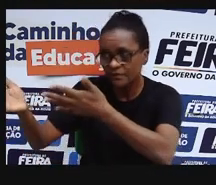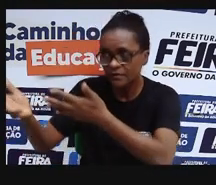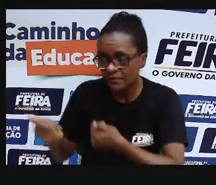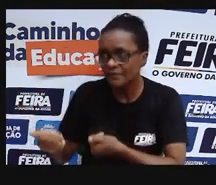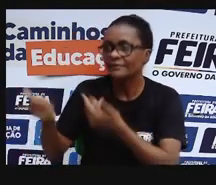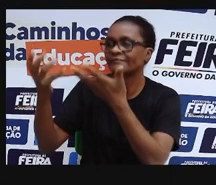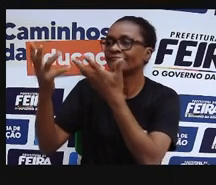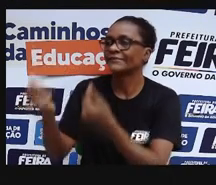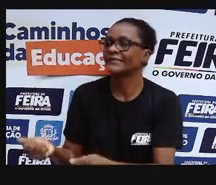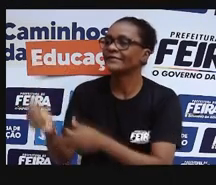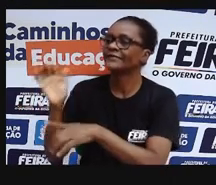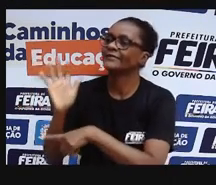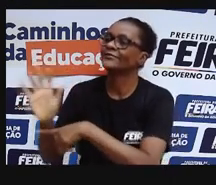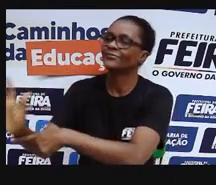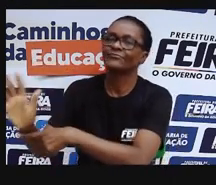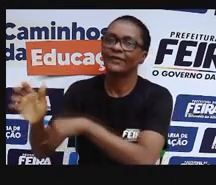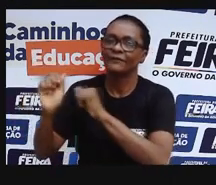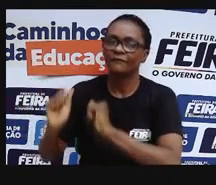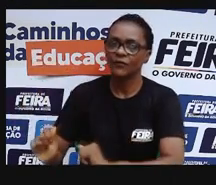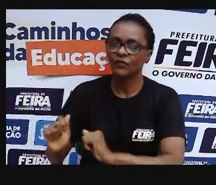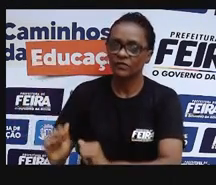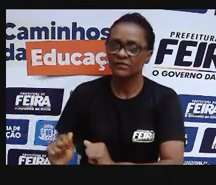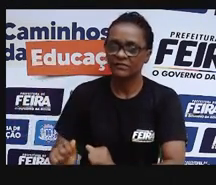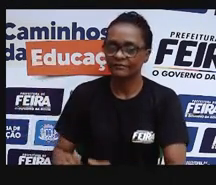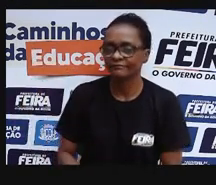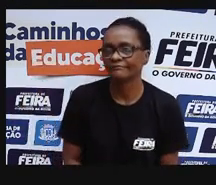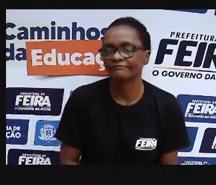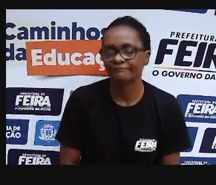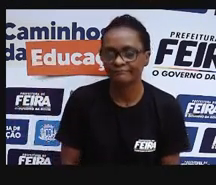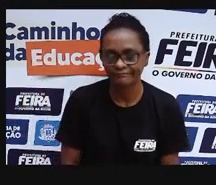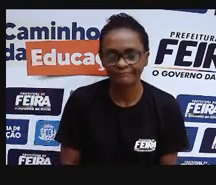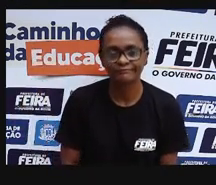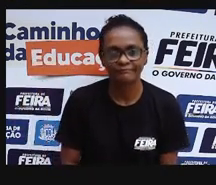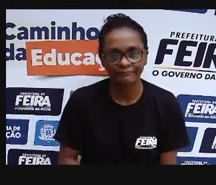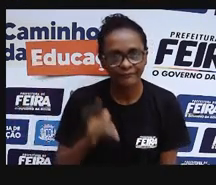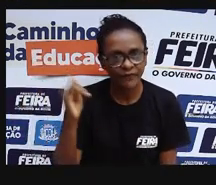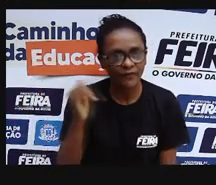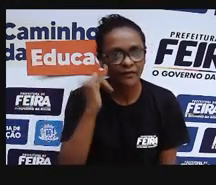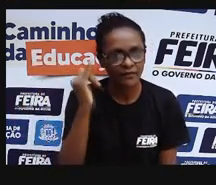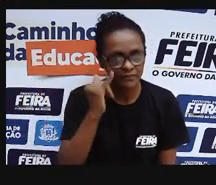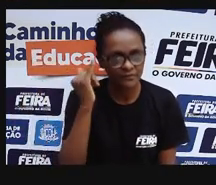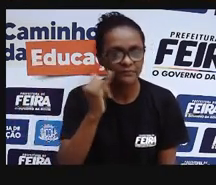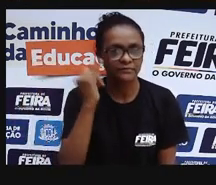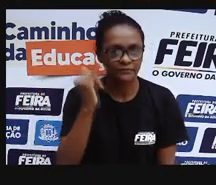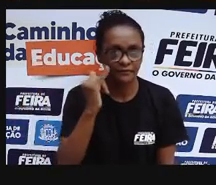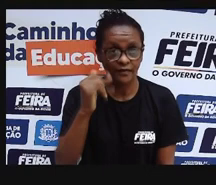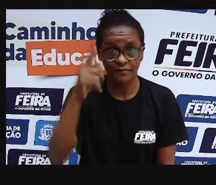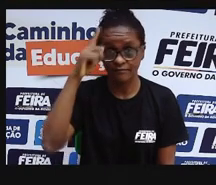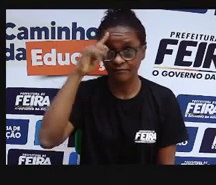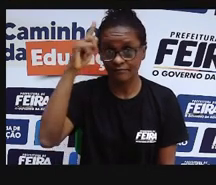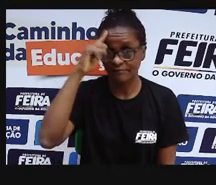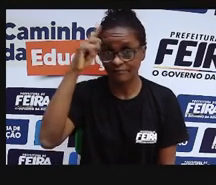posto de saúde ou ter acesso a um hospital. Então, é muito mais amplo esse pensamento e essa defesa do SUS